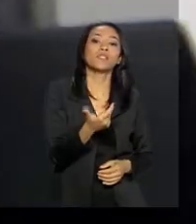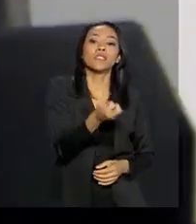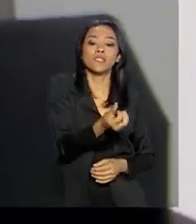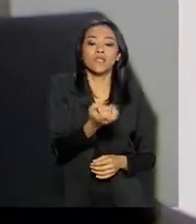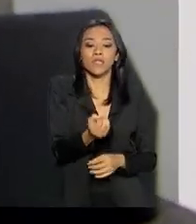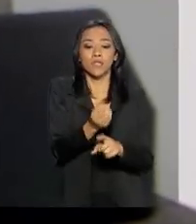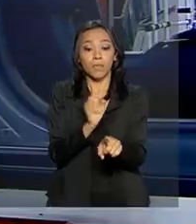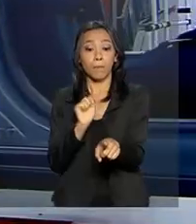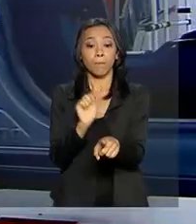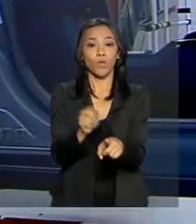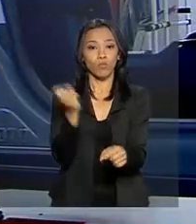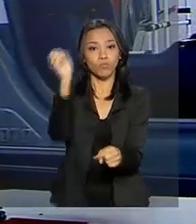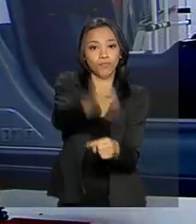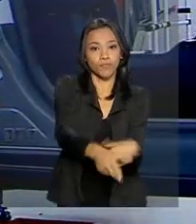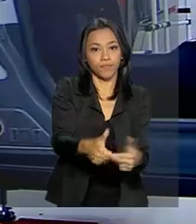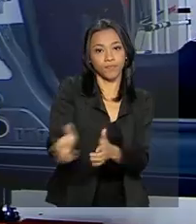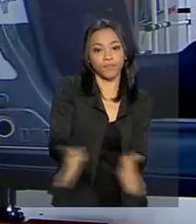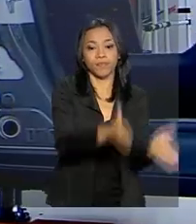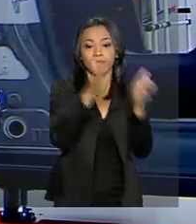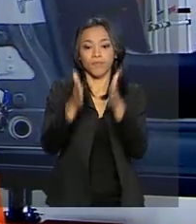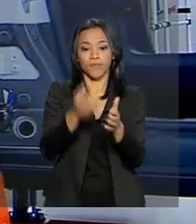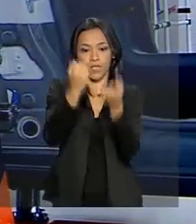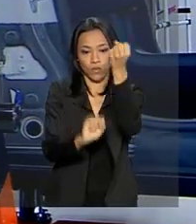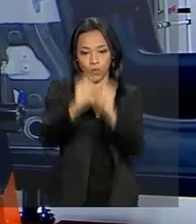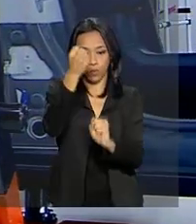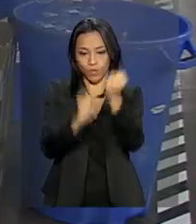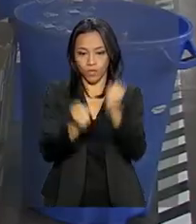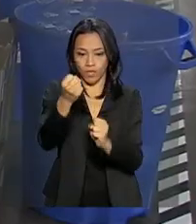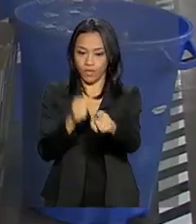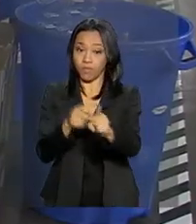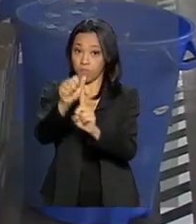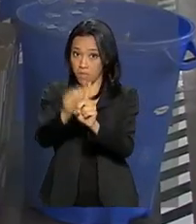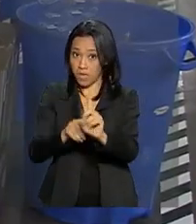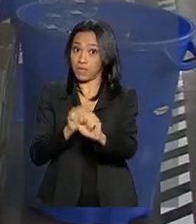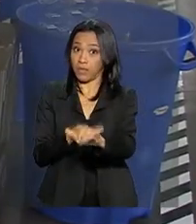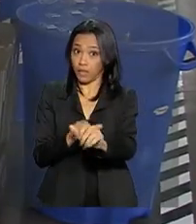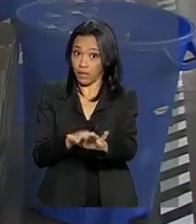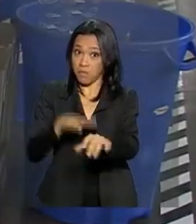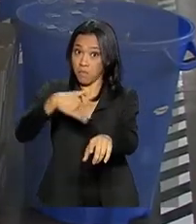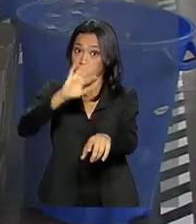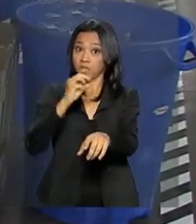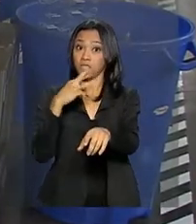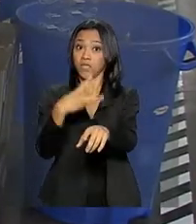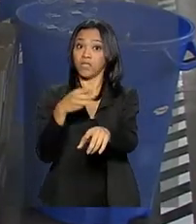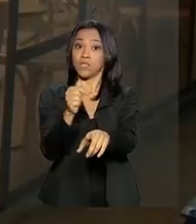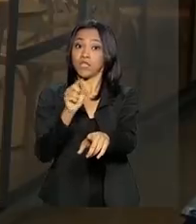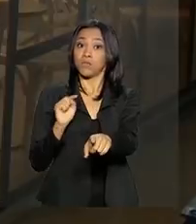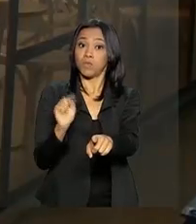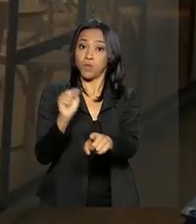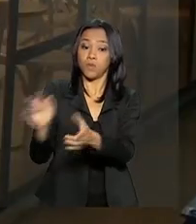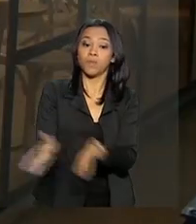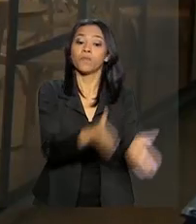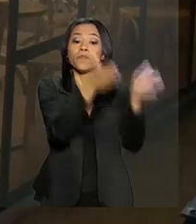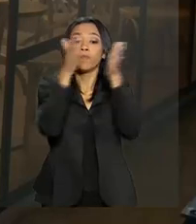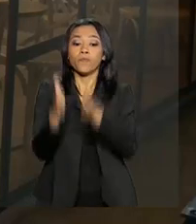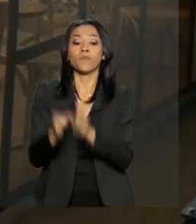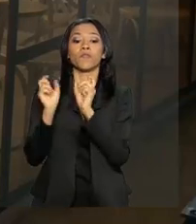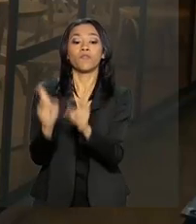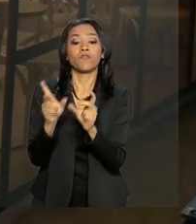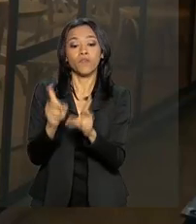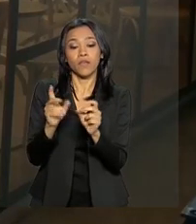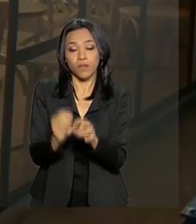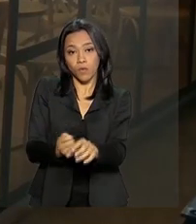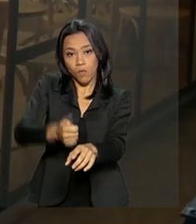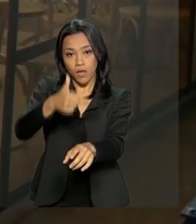mil novos postos, seguido pela indústria, que fechou setembro com mais de 37 mil vagas, e o comércio com quase